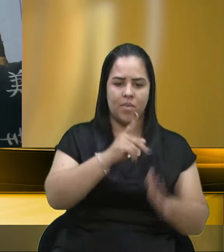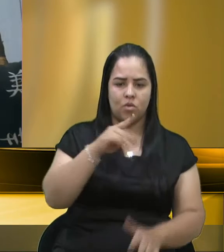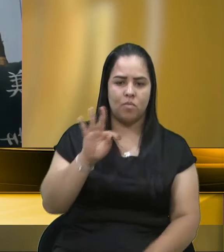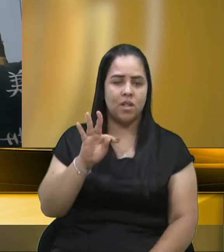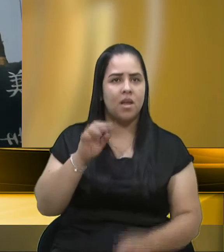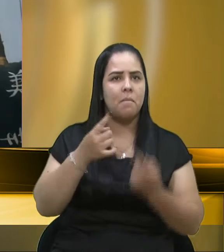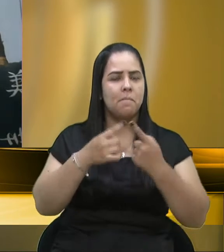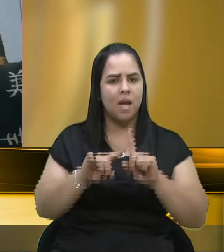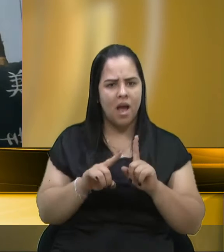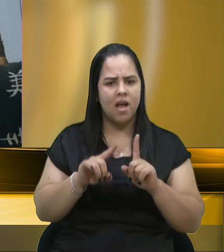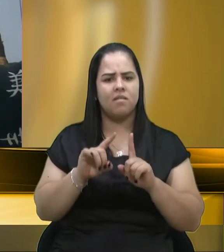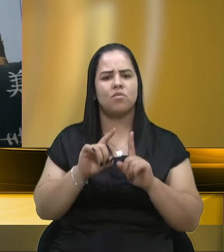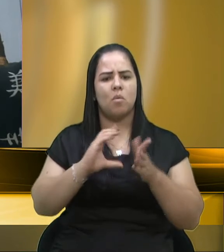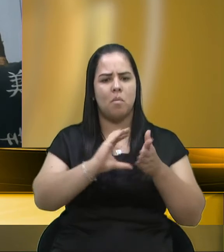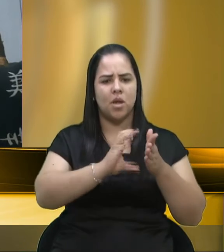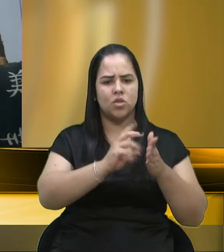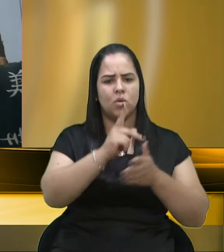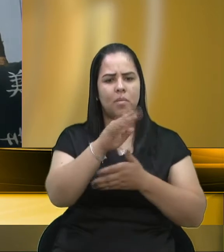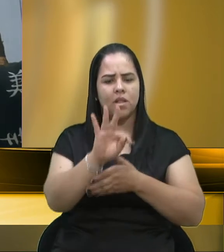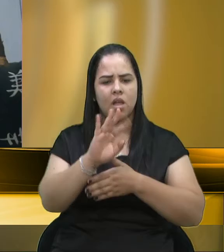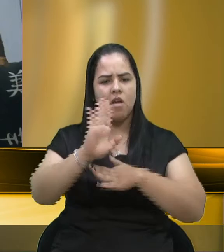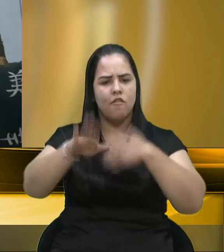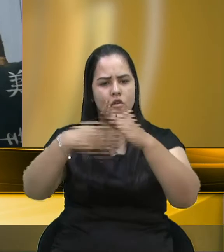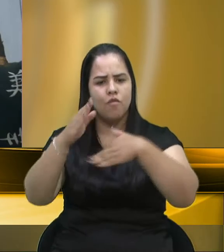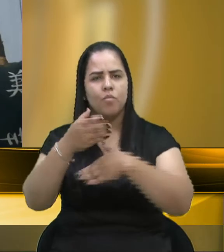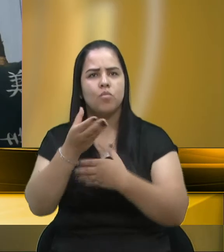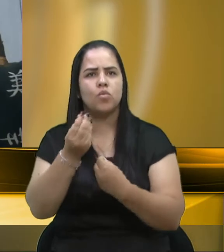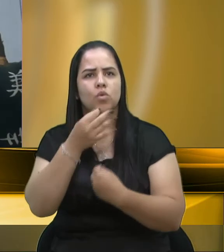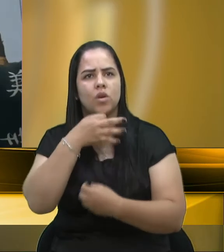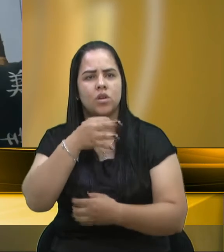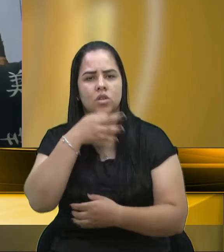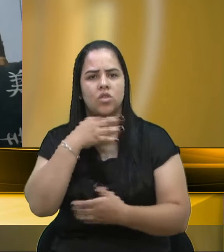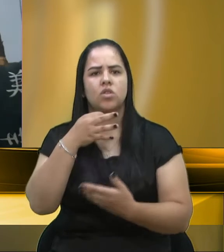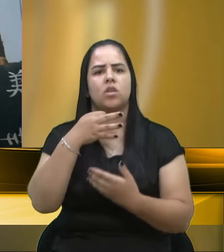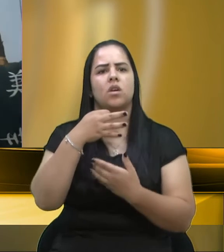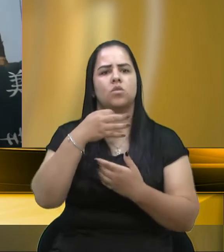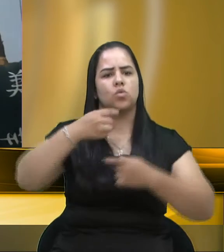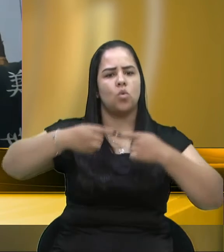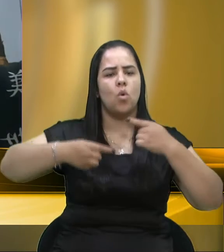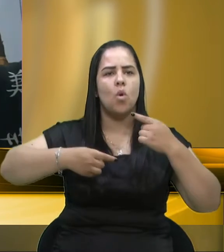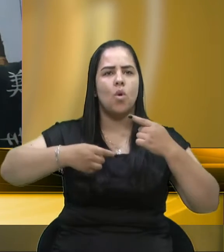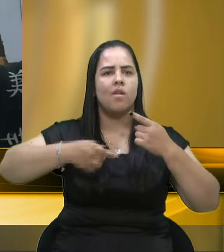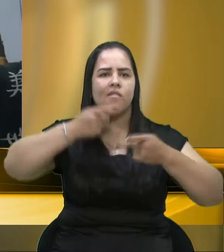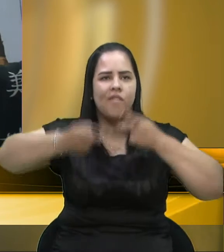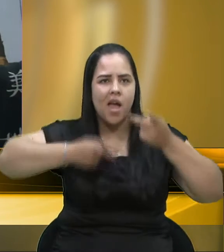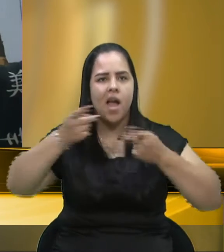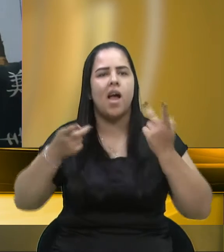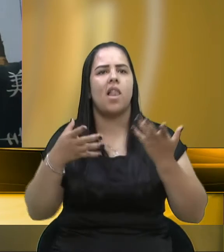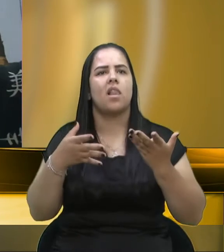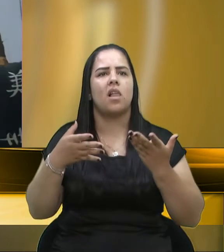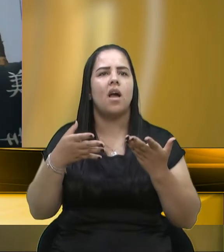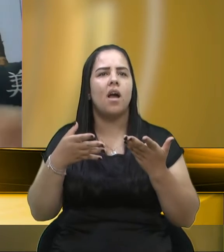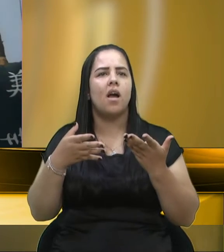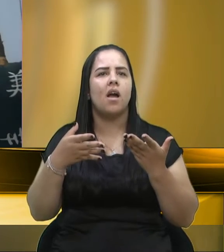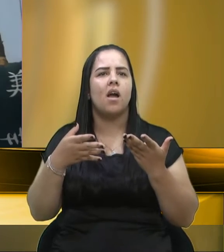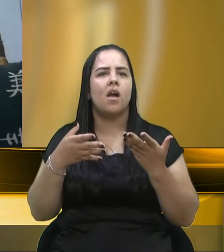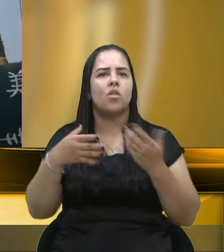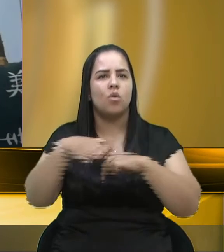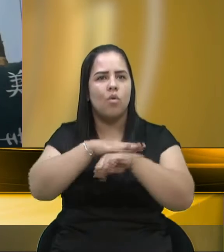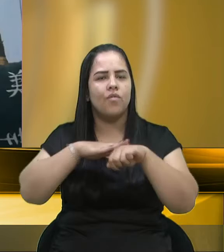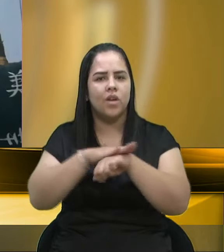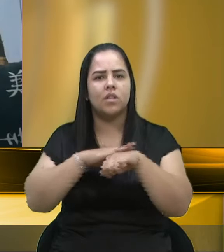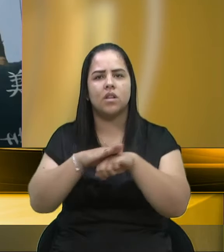Sul o discurso e a conversa e a maneira que ele expor a ir para a Caxia do Sul ajuda muito as nossas